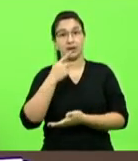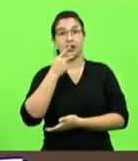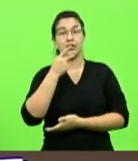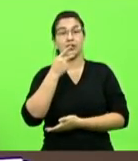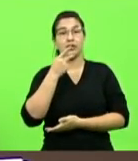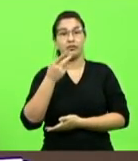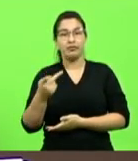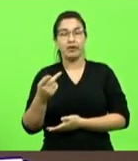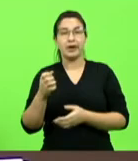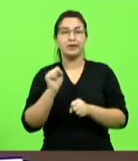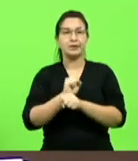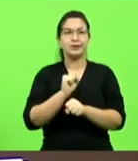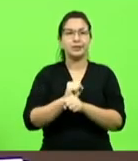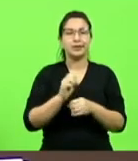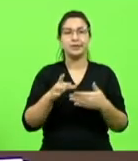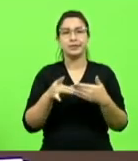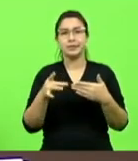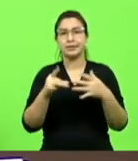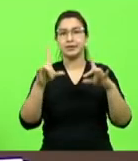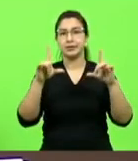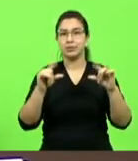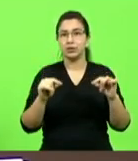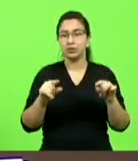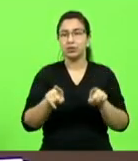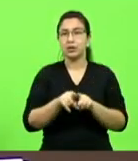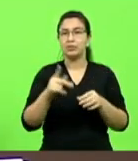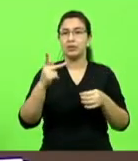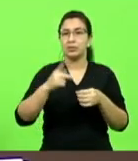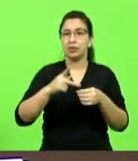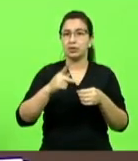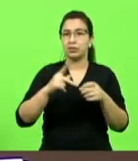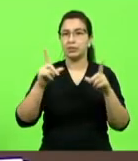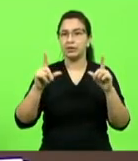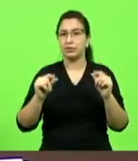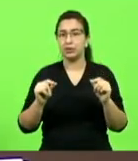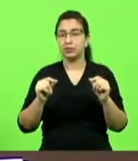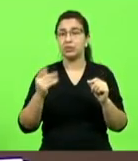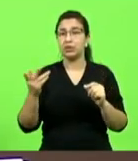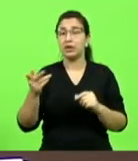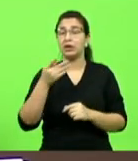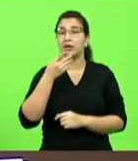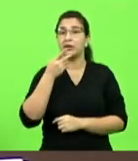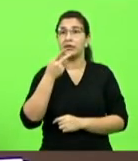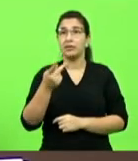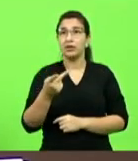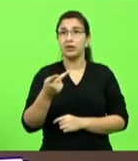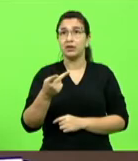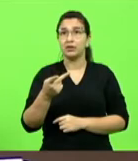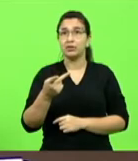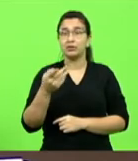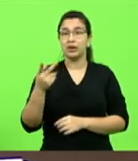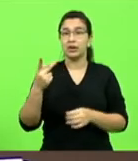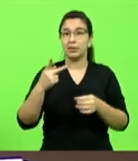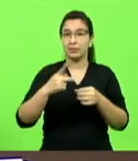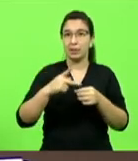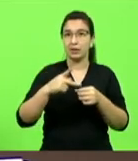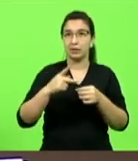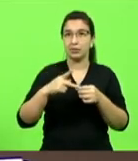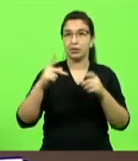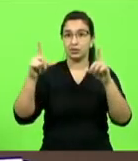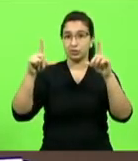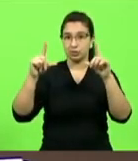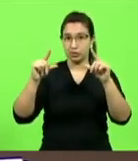o dólar baixar estou esperando a Petrobras baixar na verdade quando o preço da Petrobras baixa porque é